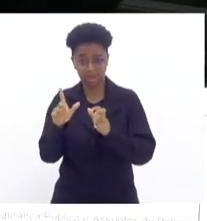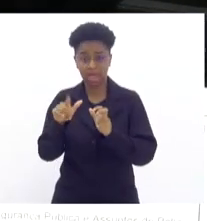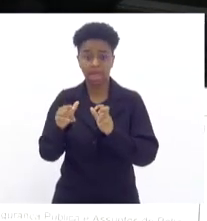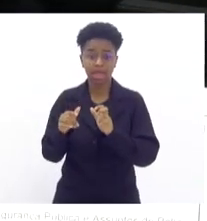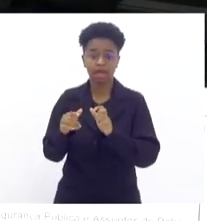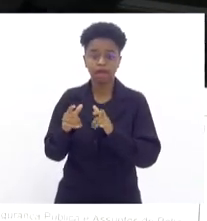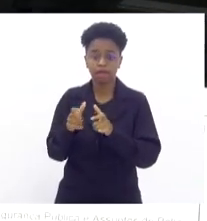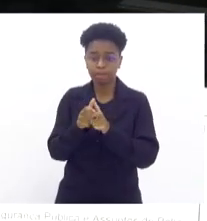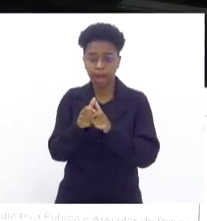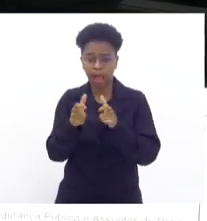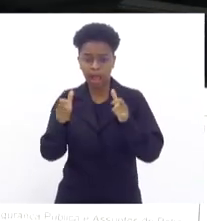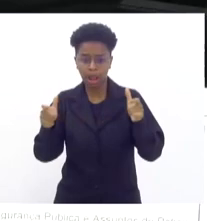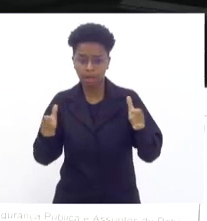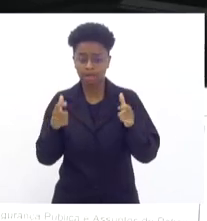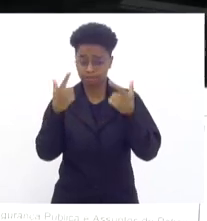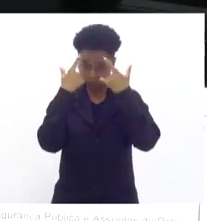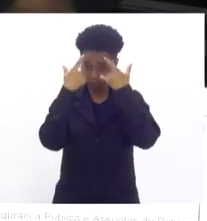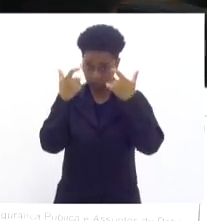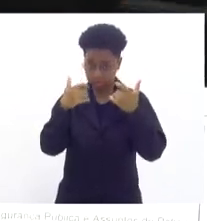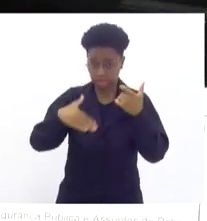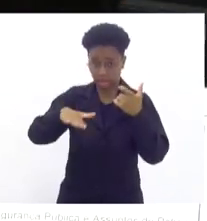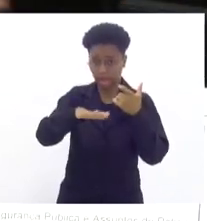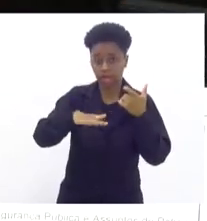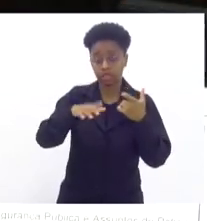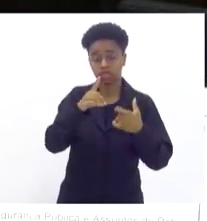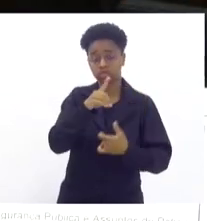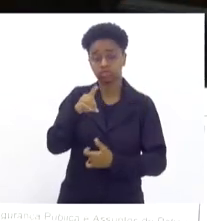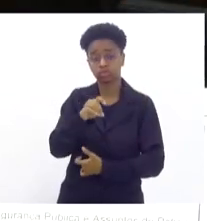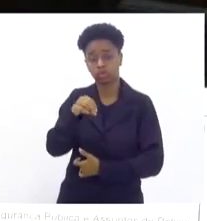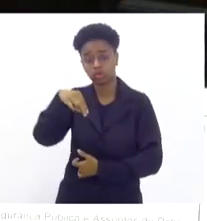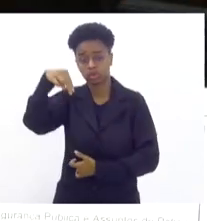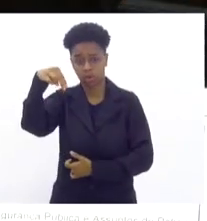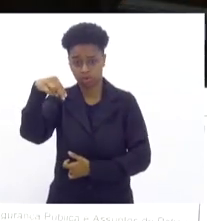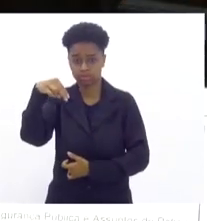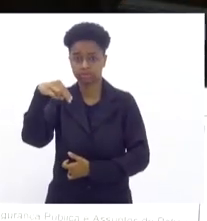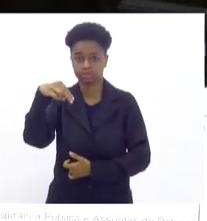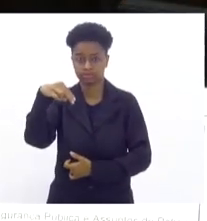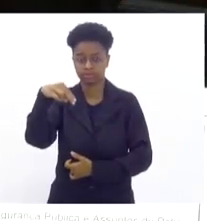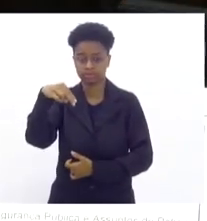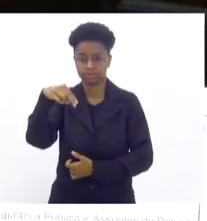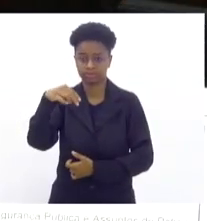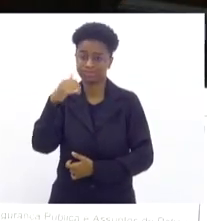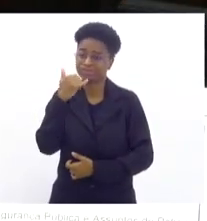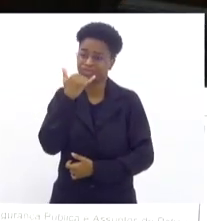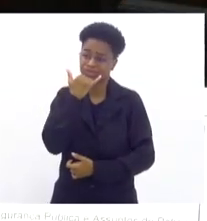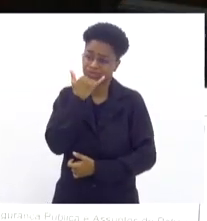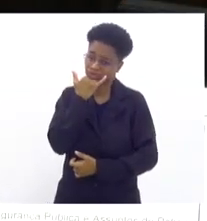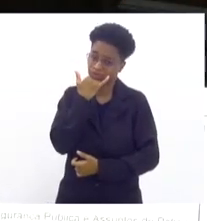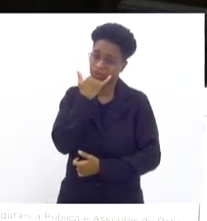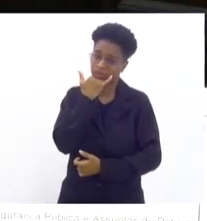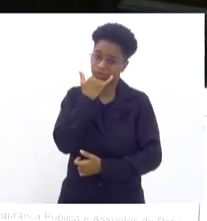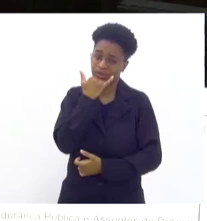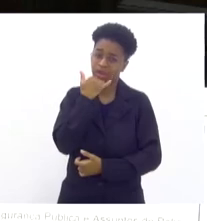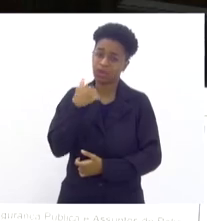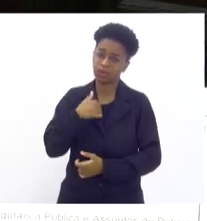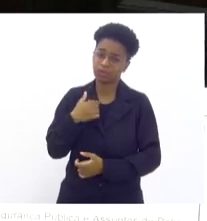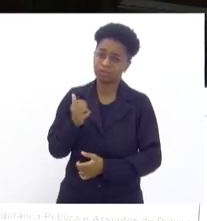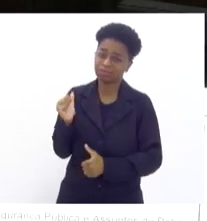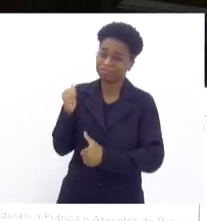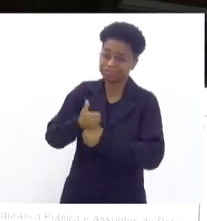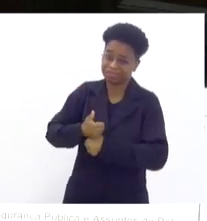aumento da violência nos bairros da zona norte da capital. Deputado, desculpe, eu tomei seu lugar provisoriamente,